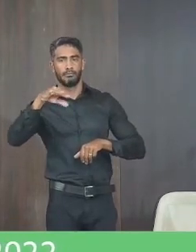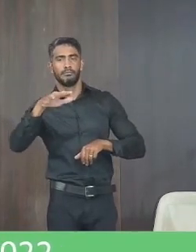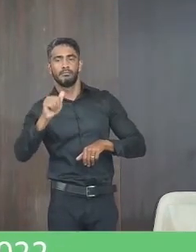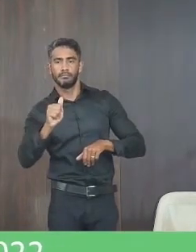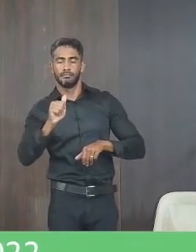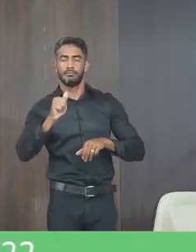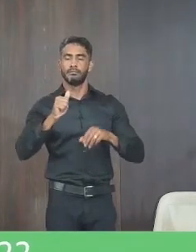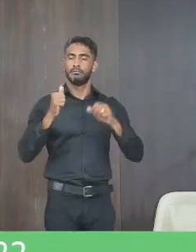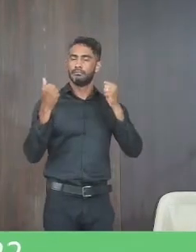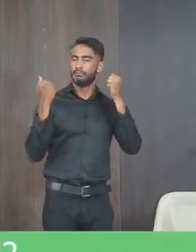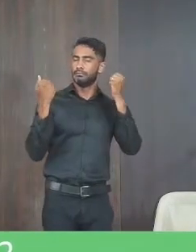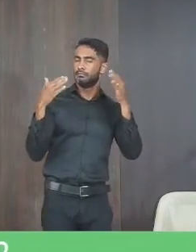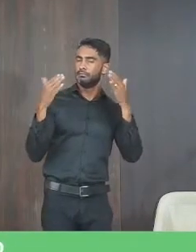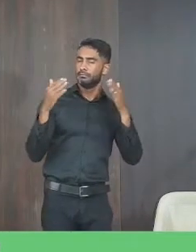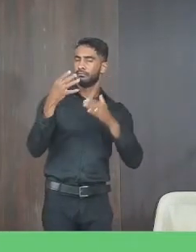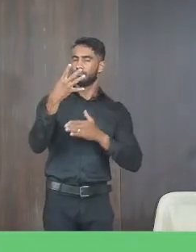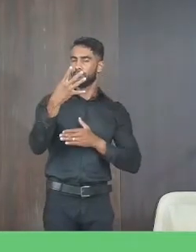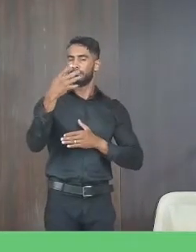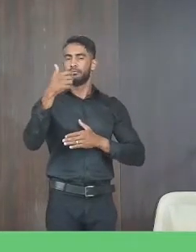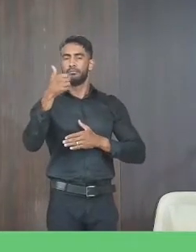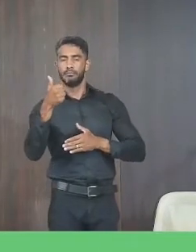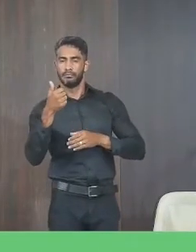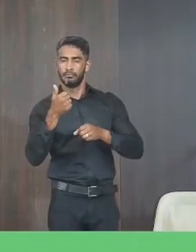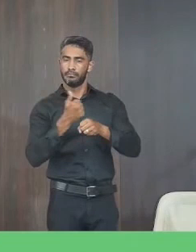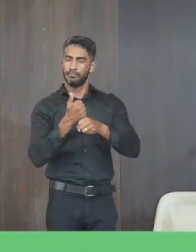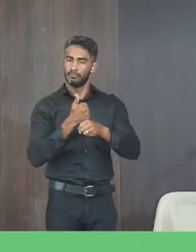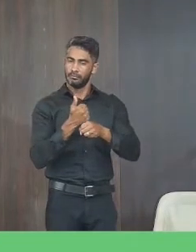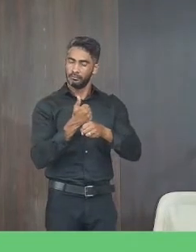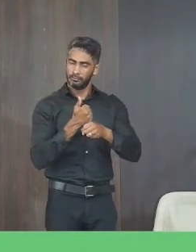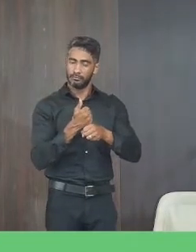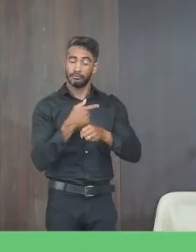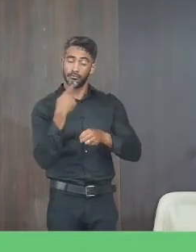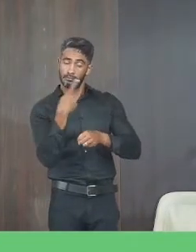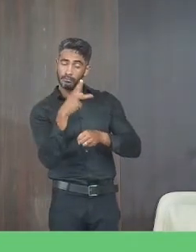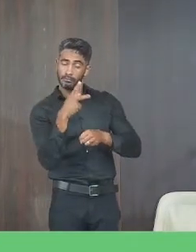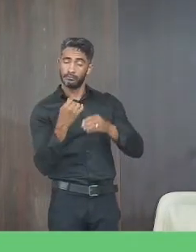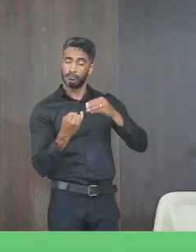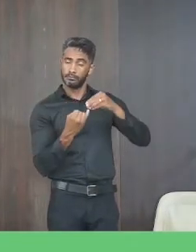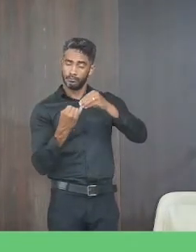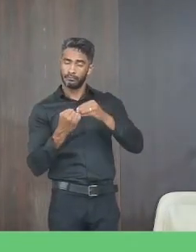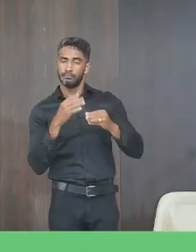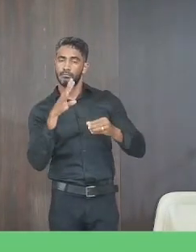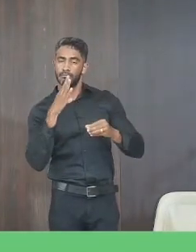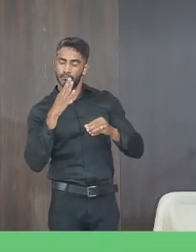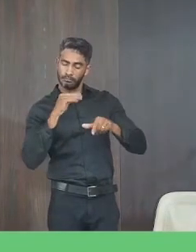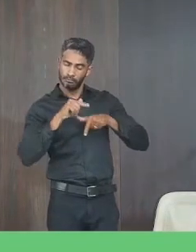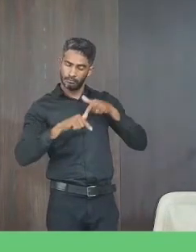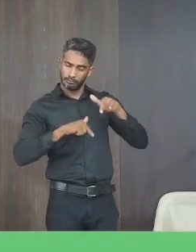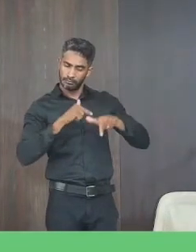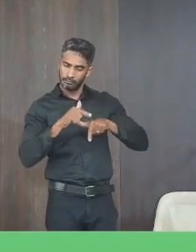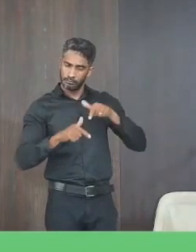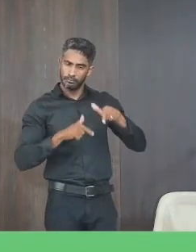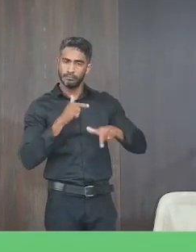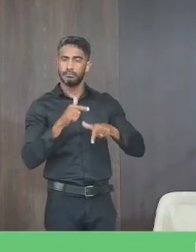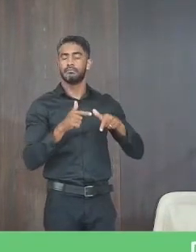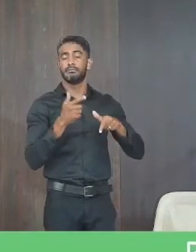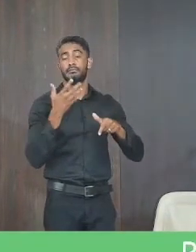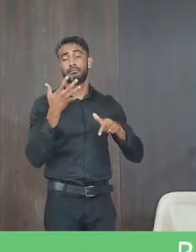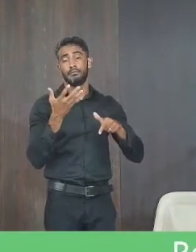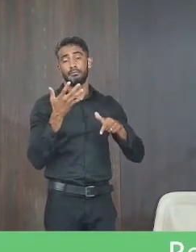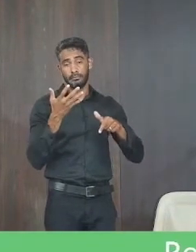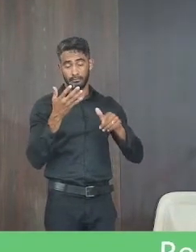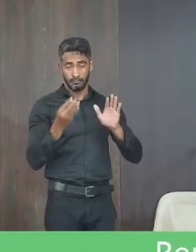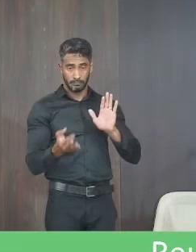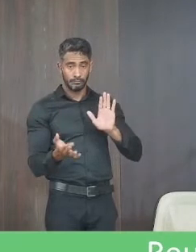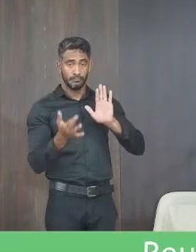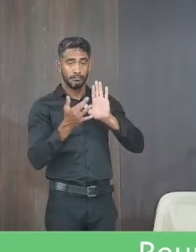fundação não poderia deixar de cumprimentar essa nobre instituição e reconhecimento aos relevantes serviços prestados requeiro que